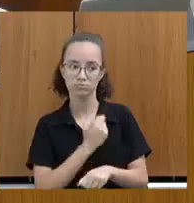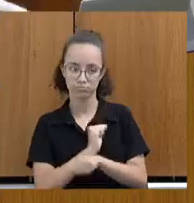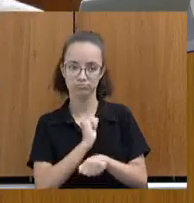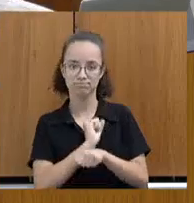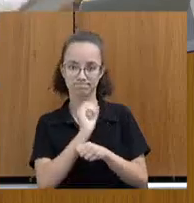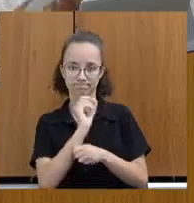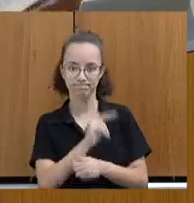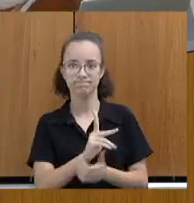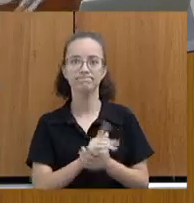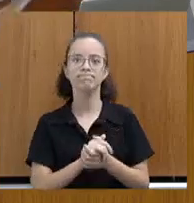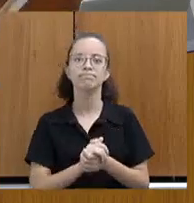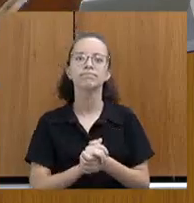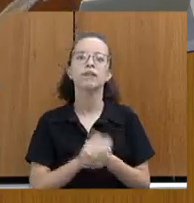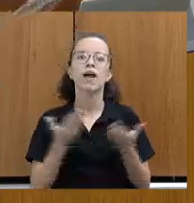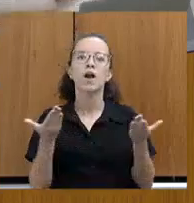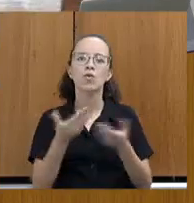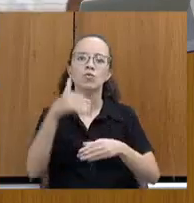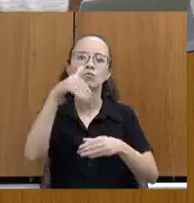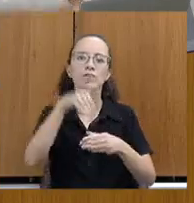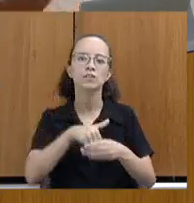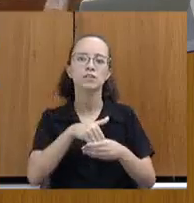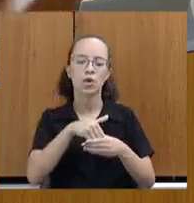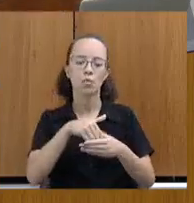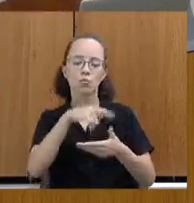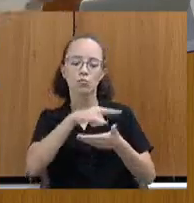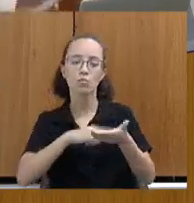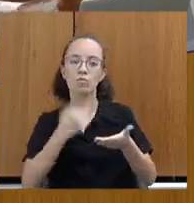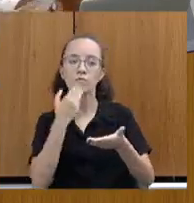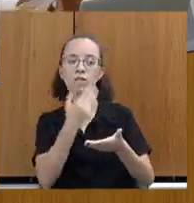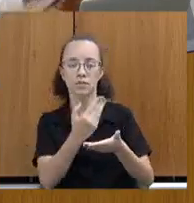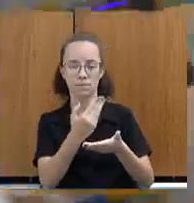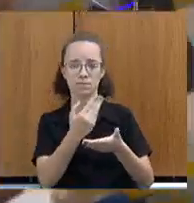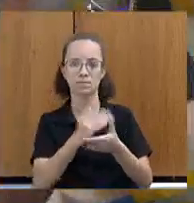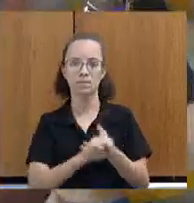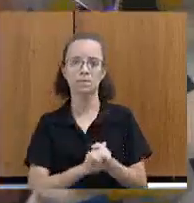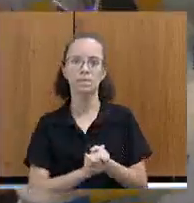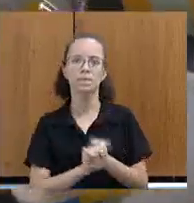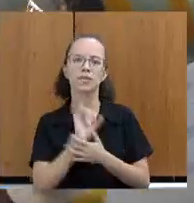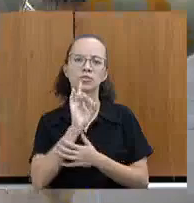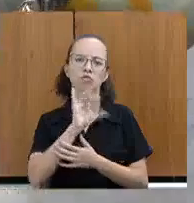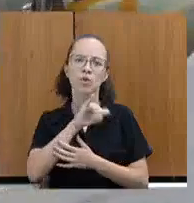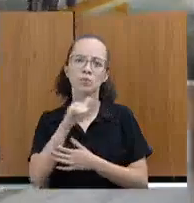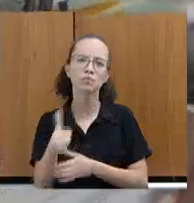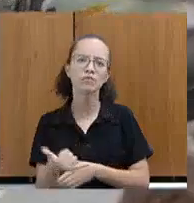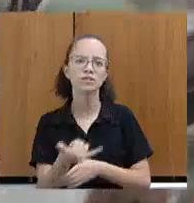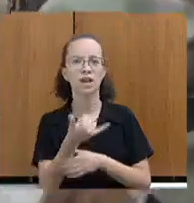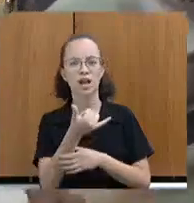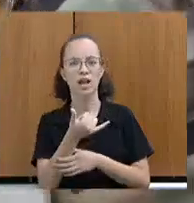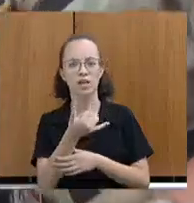Eu vou colocar em votação agora um requerimento. É só aproveitar o quórum.